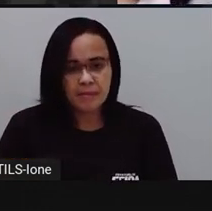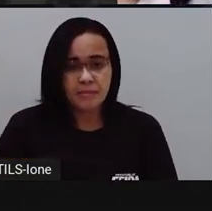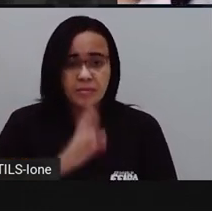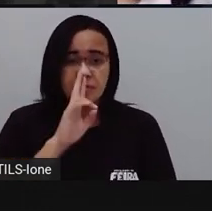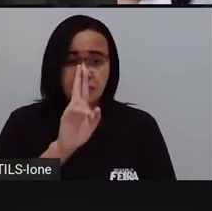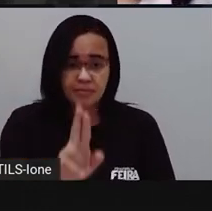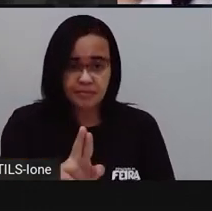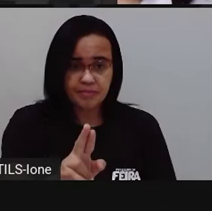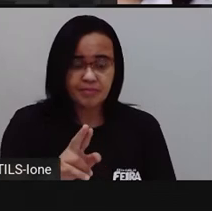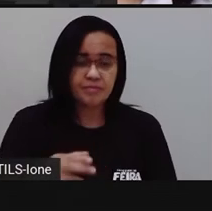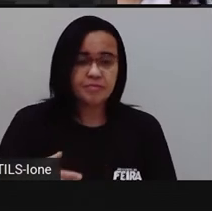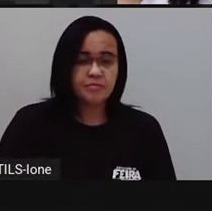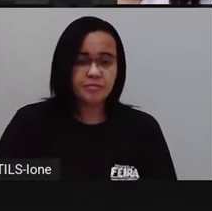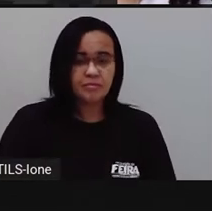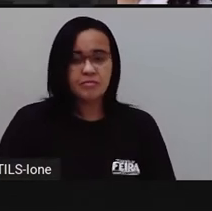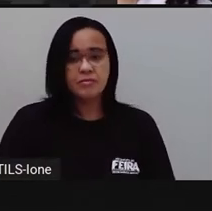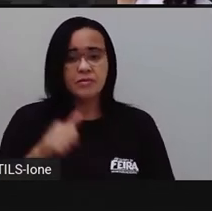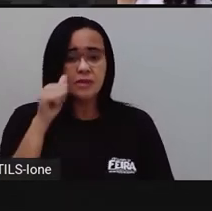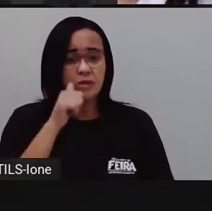Ela vacinou...